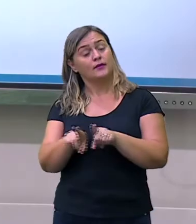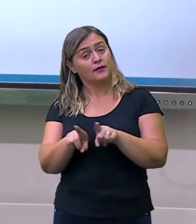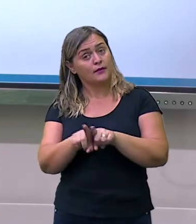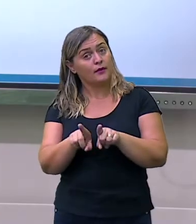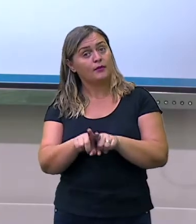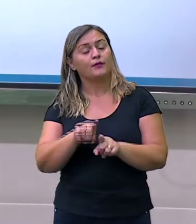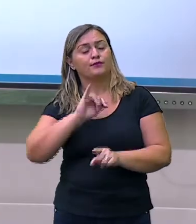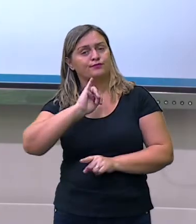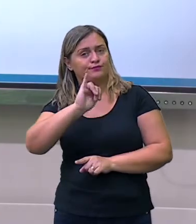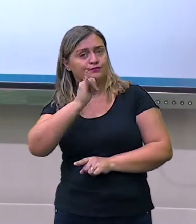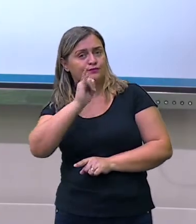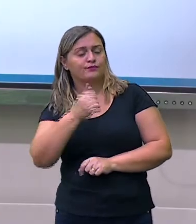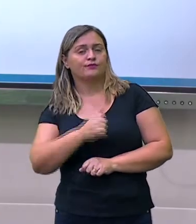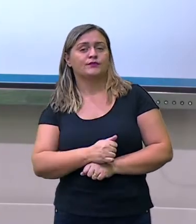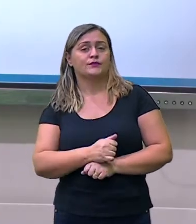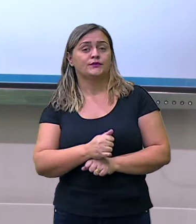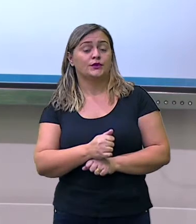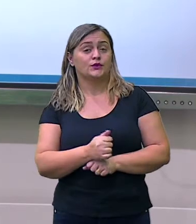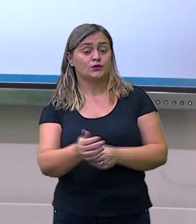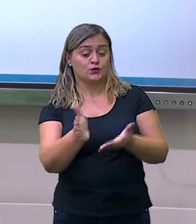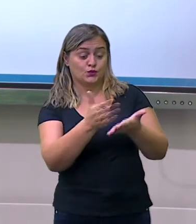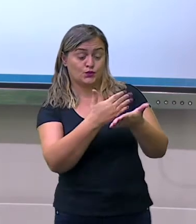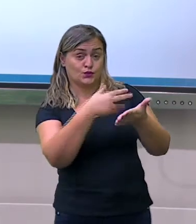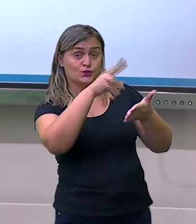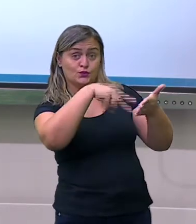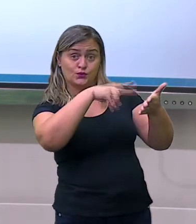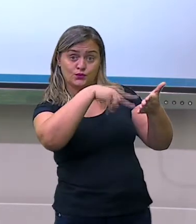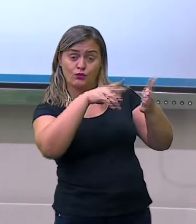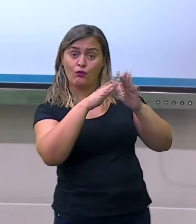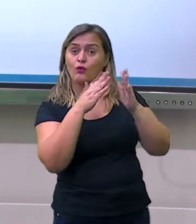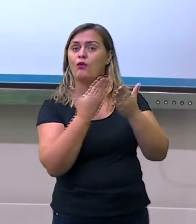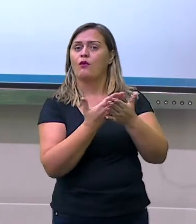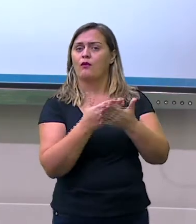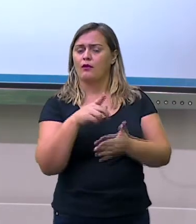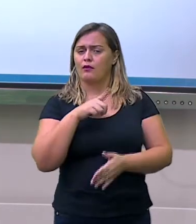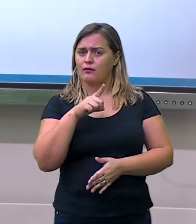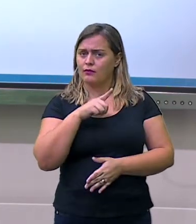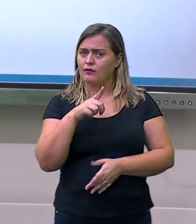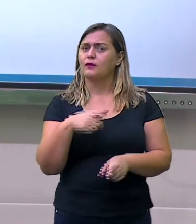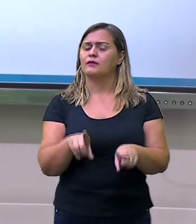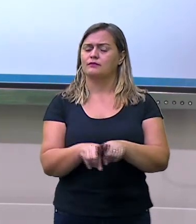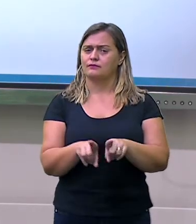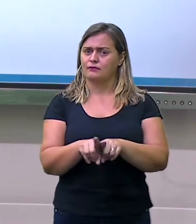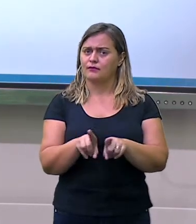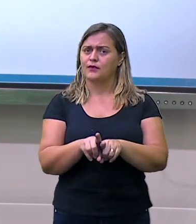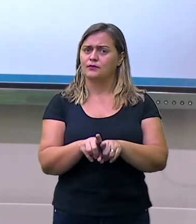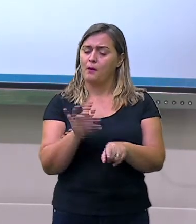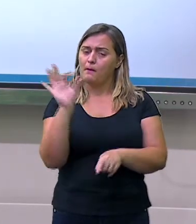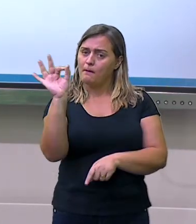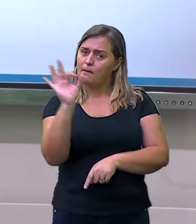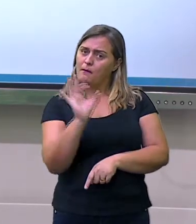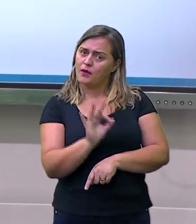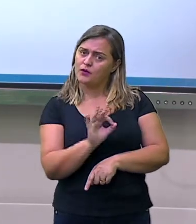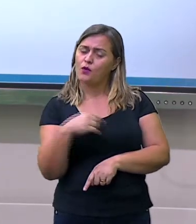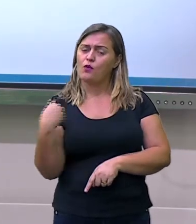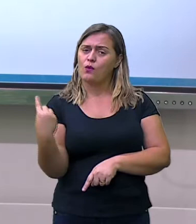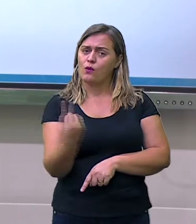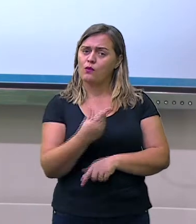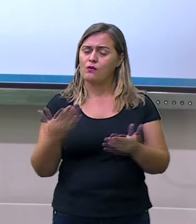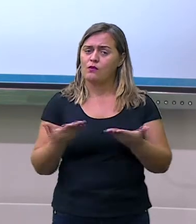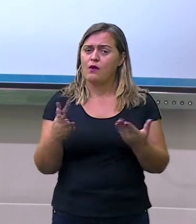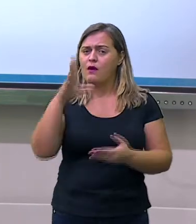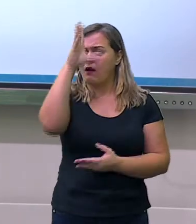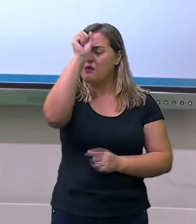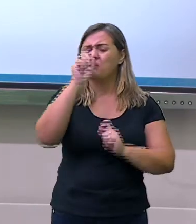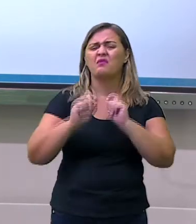livros escolares. E hoje nós vamos entender um pouquinho o que significa essa porcentagem. O